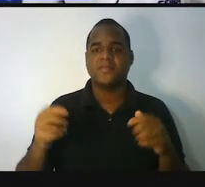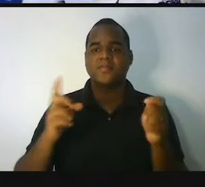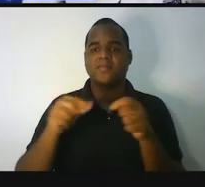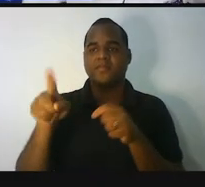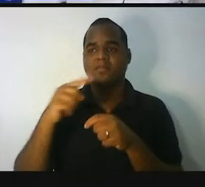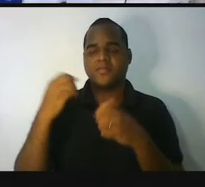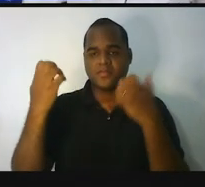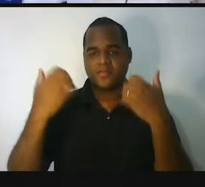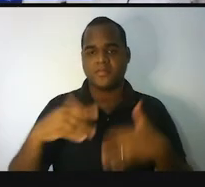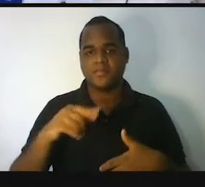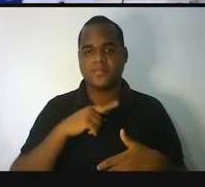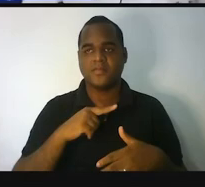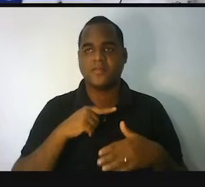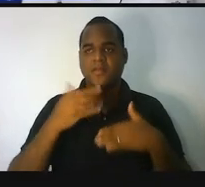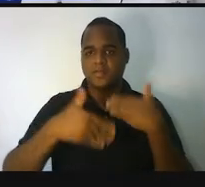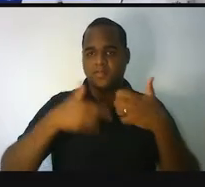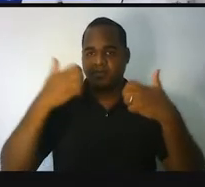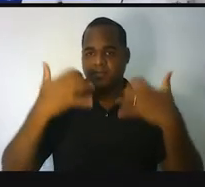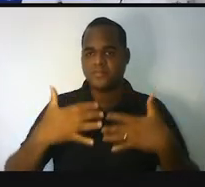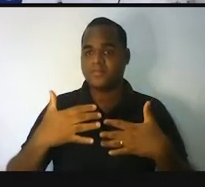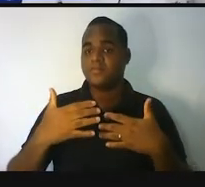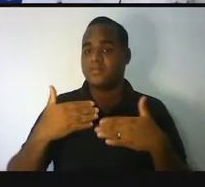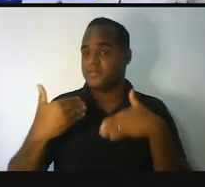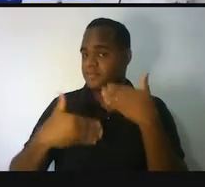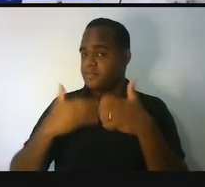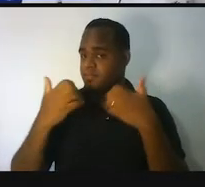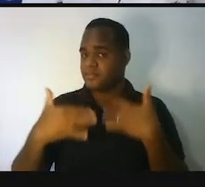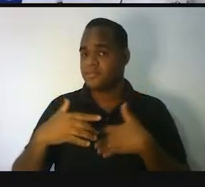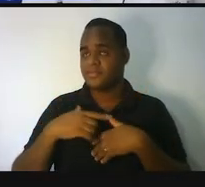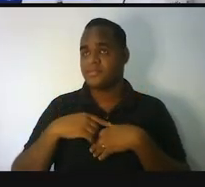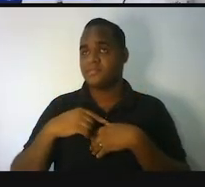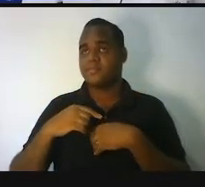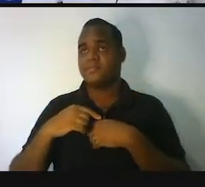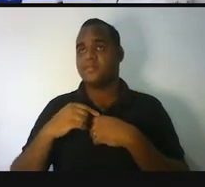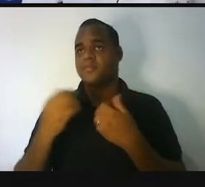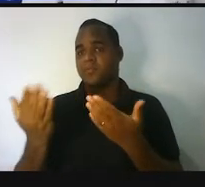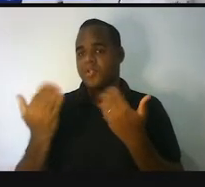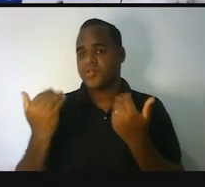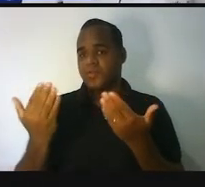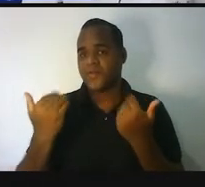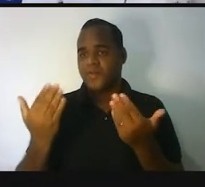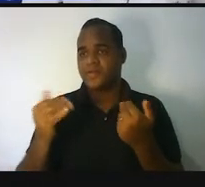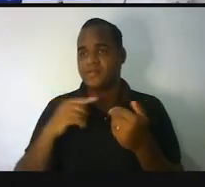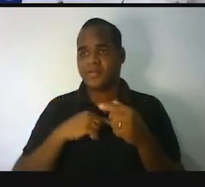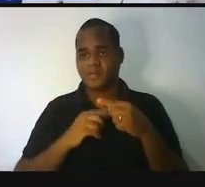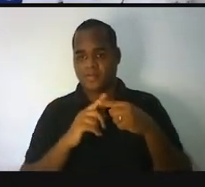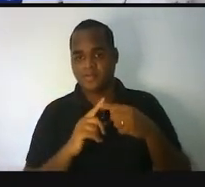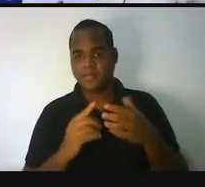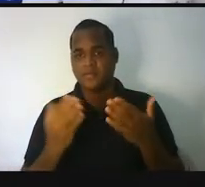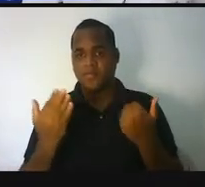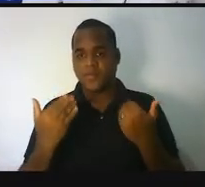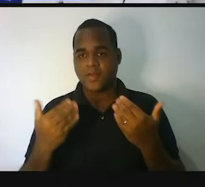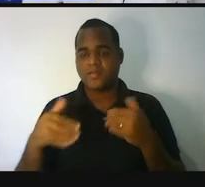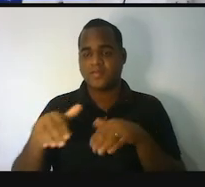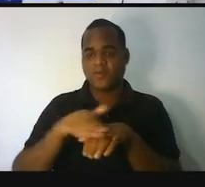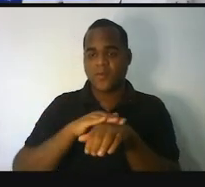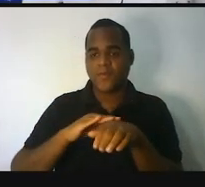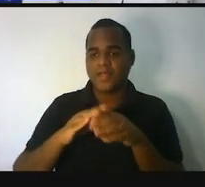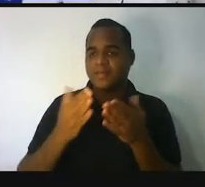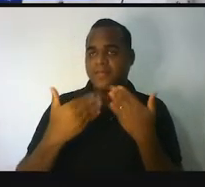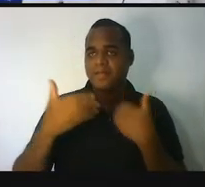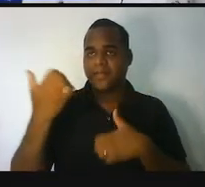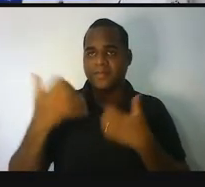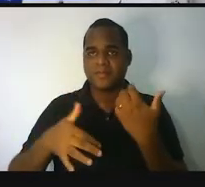que é esse aqui, vai trazer três jovens, esses três jovens têm toda uma conversa durante as histórias em quadrinhos,